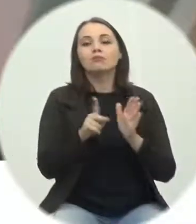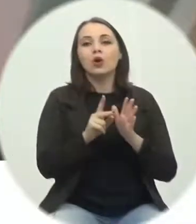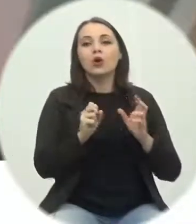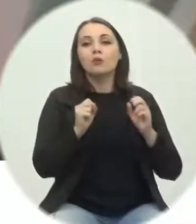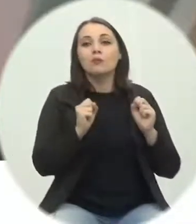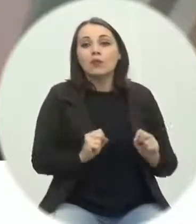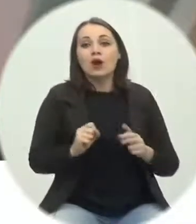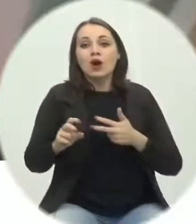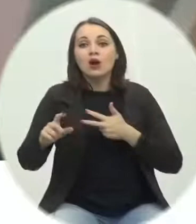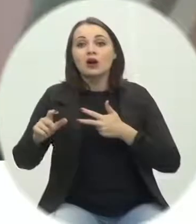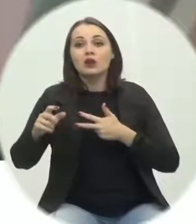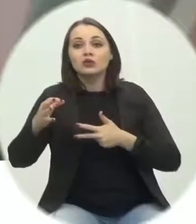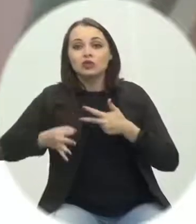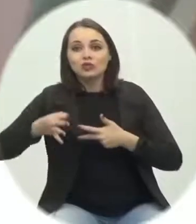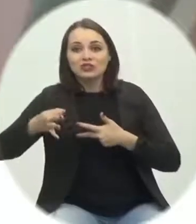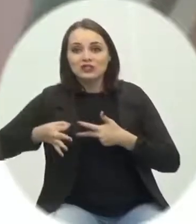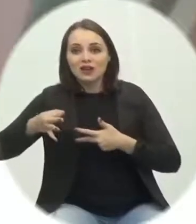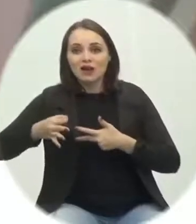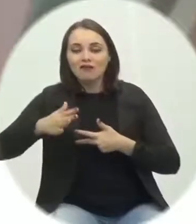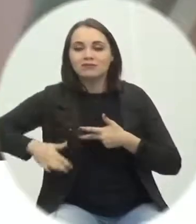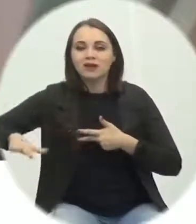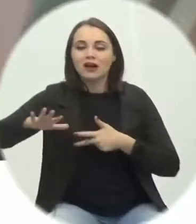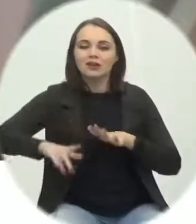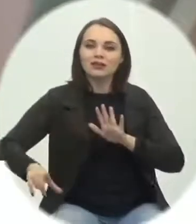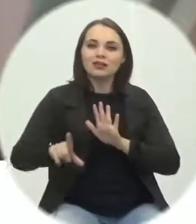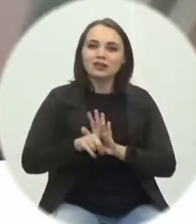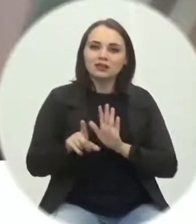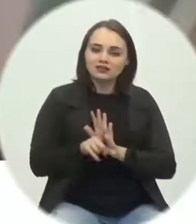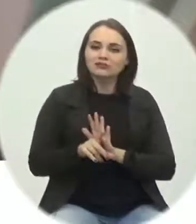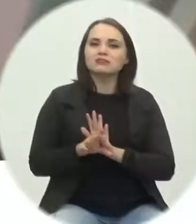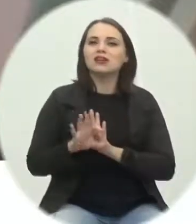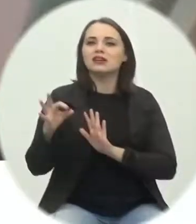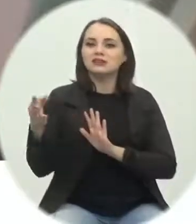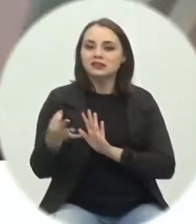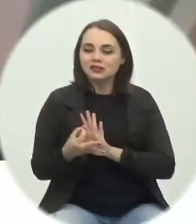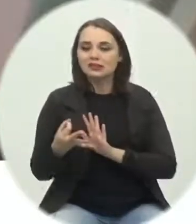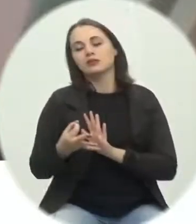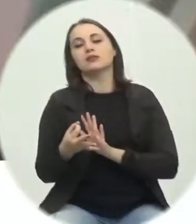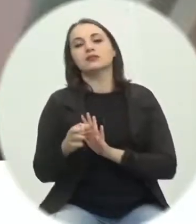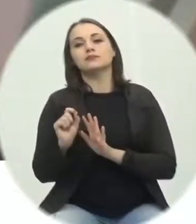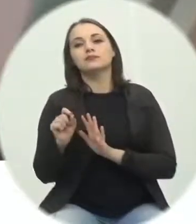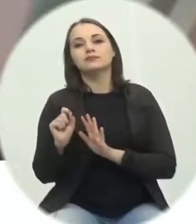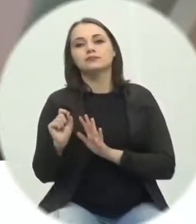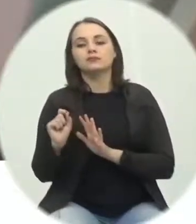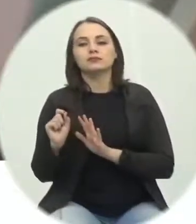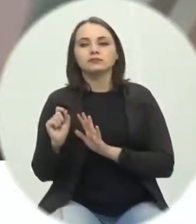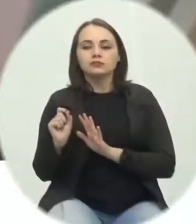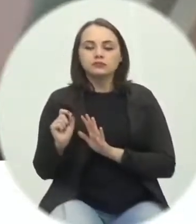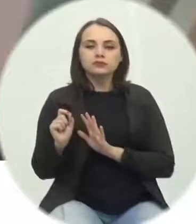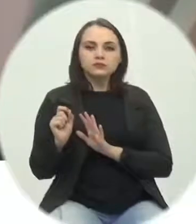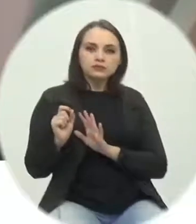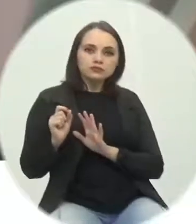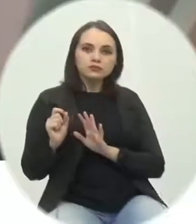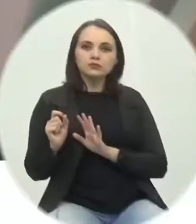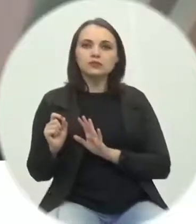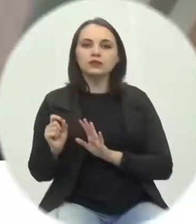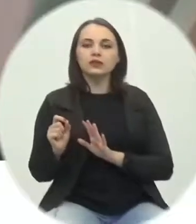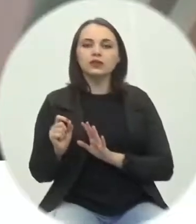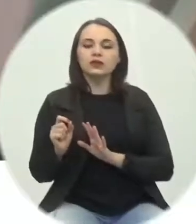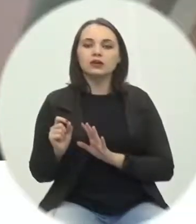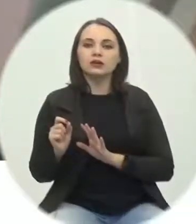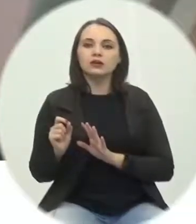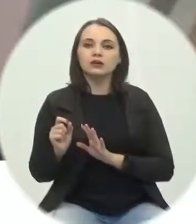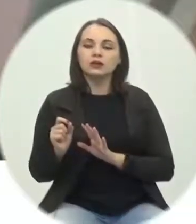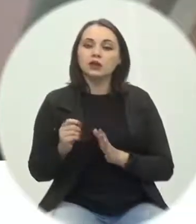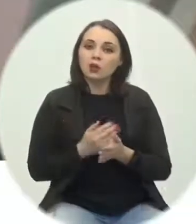judiciário na análise das legalidades e constitucionalidades que parte exatamente